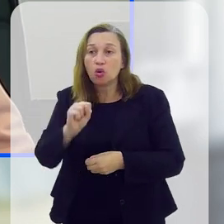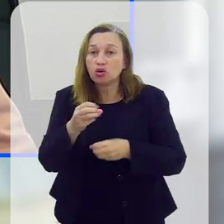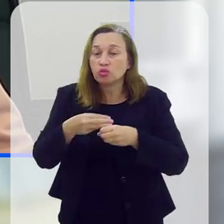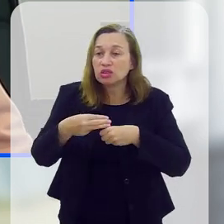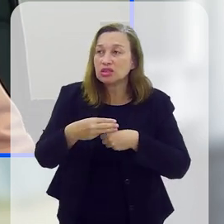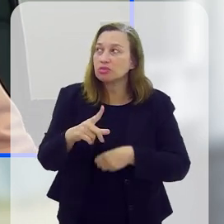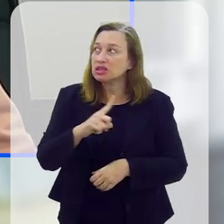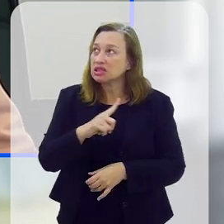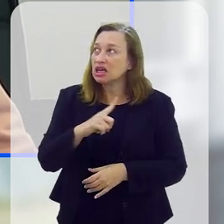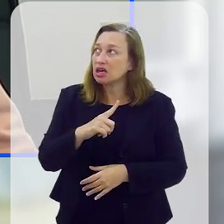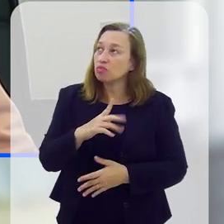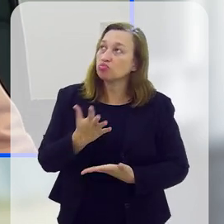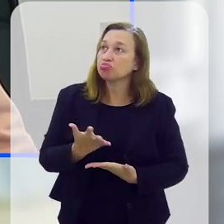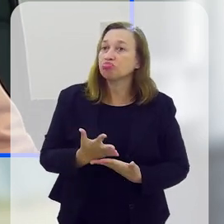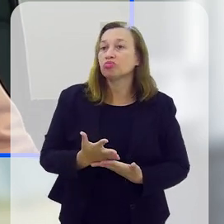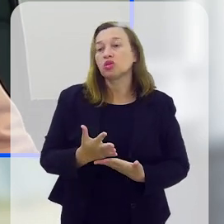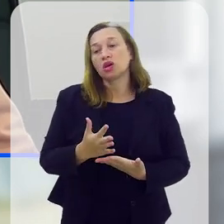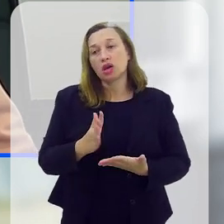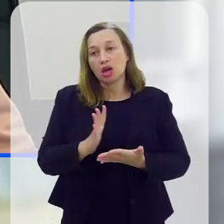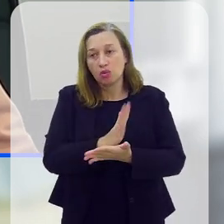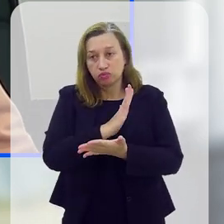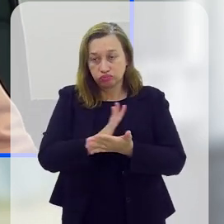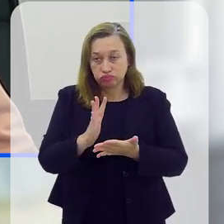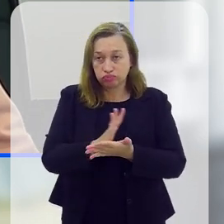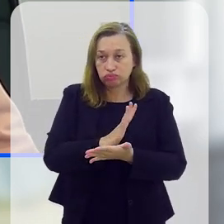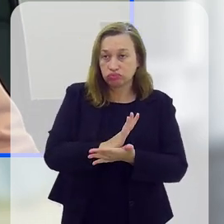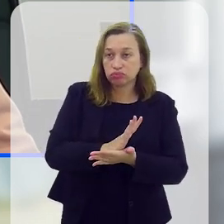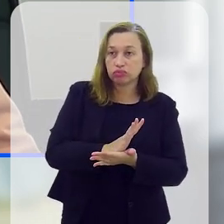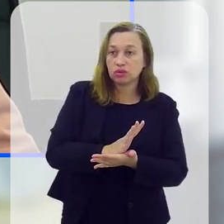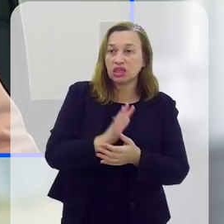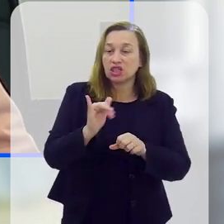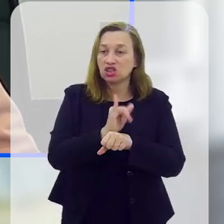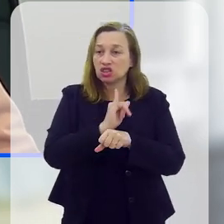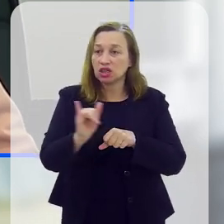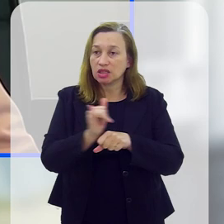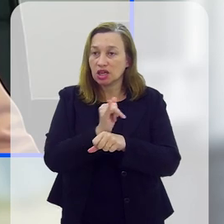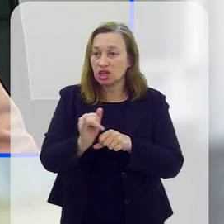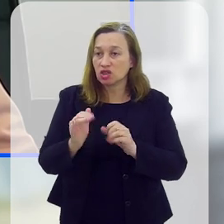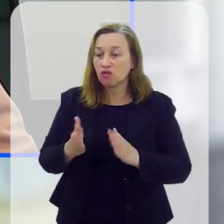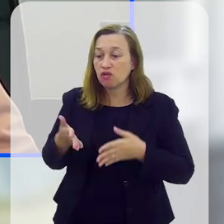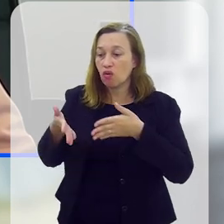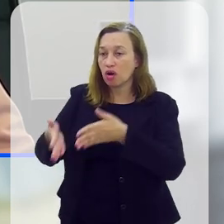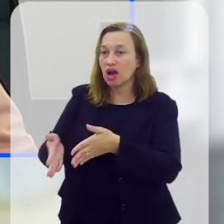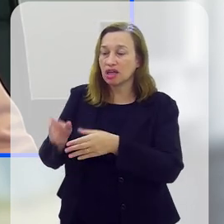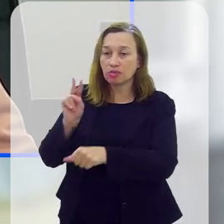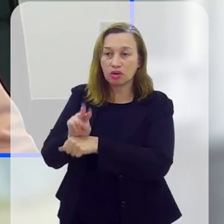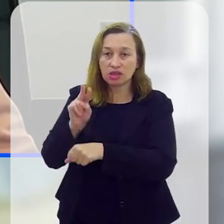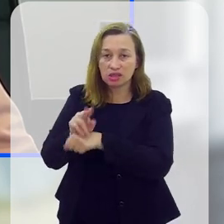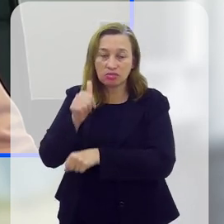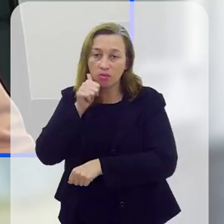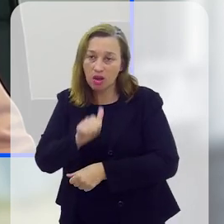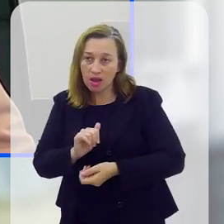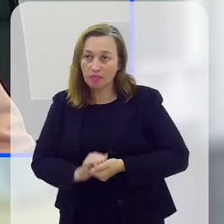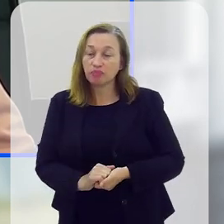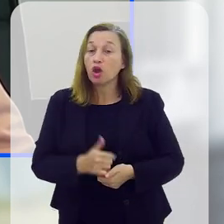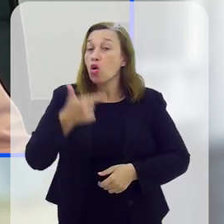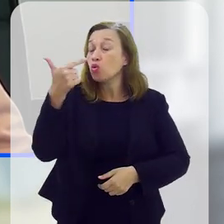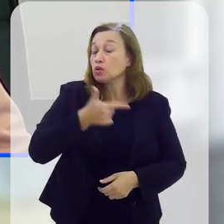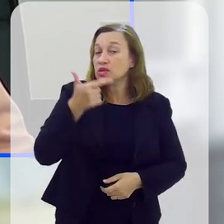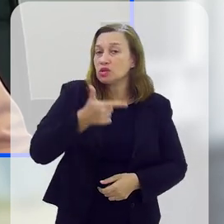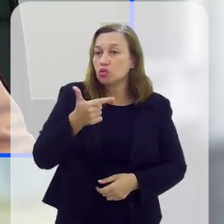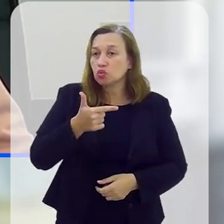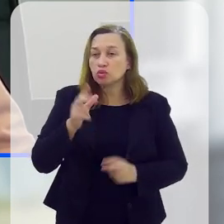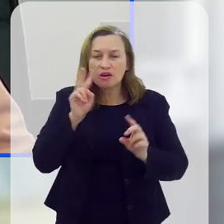38 municípios, nós temos algum equipamento voltado para o atendimento à proteção da mulher.